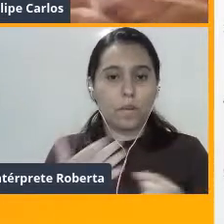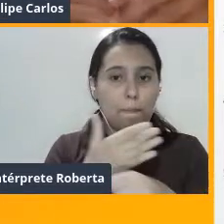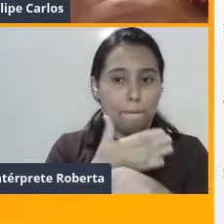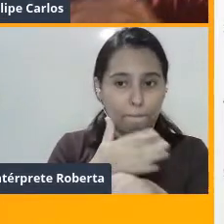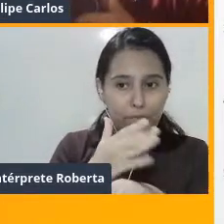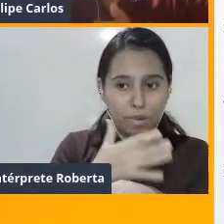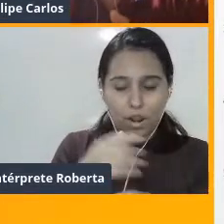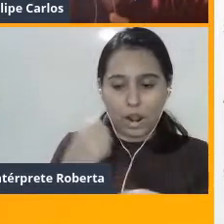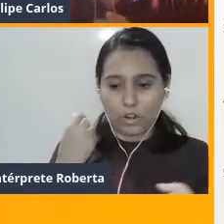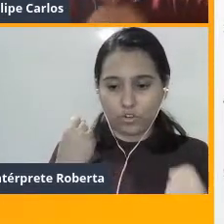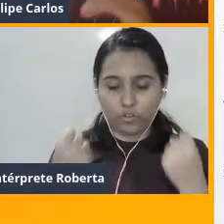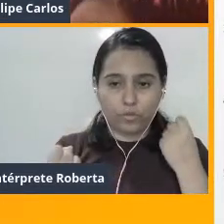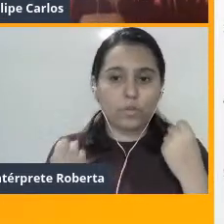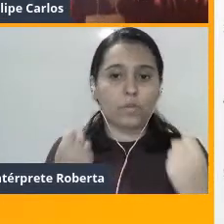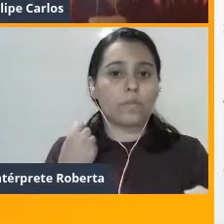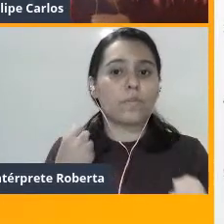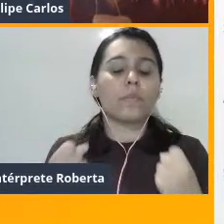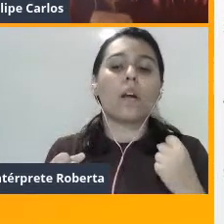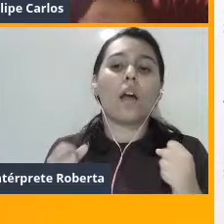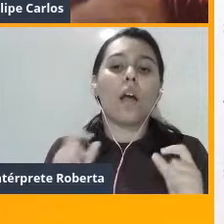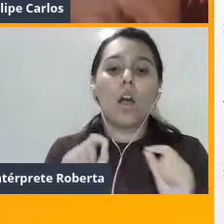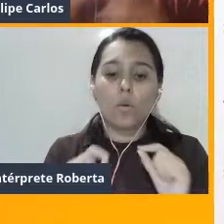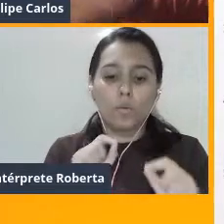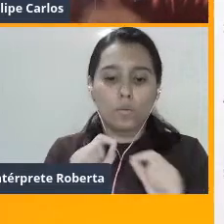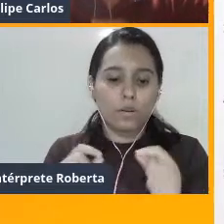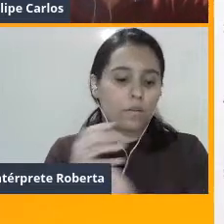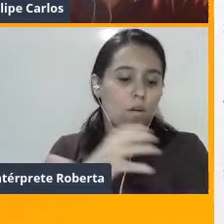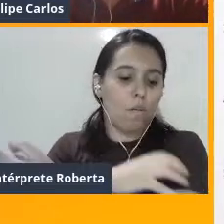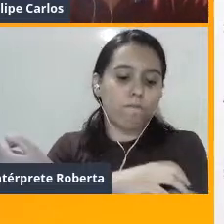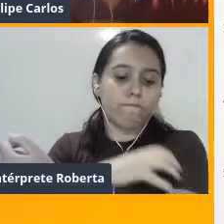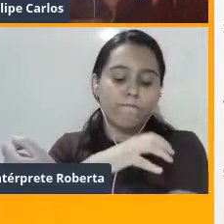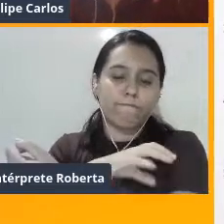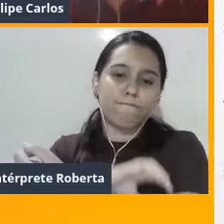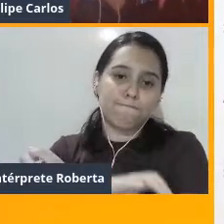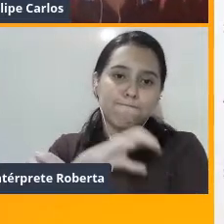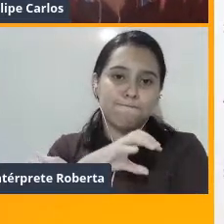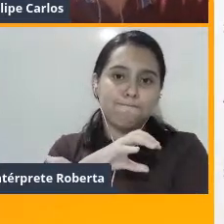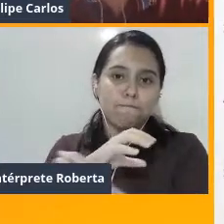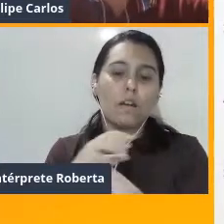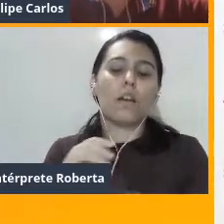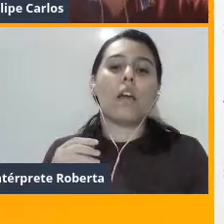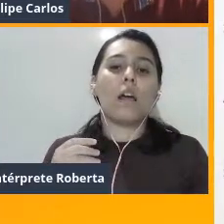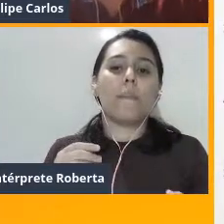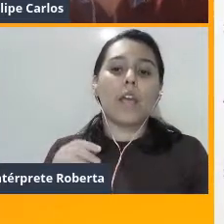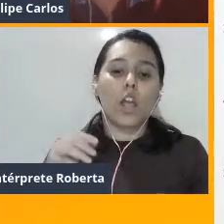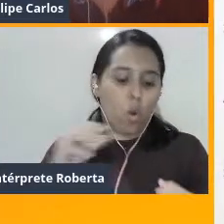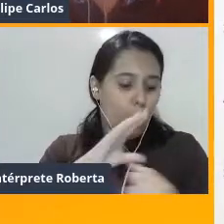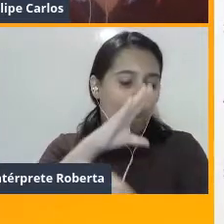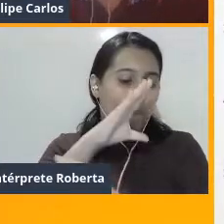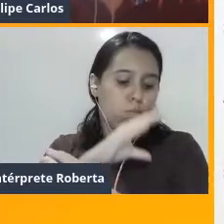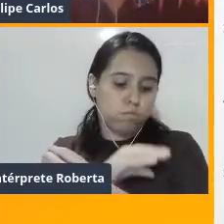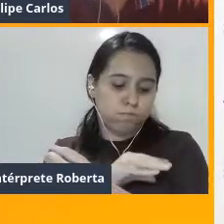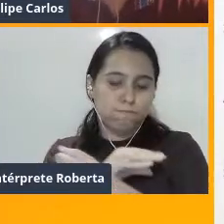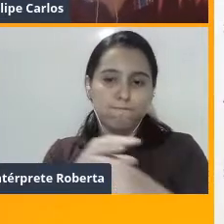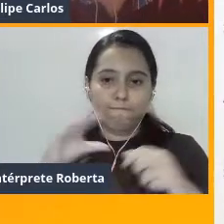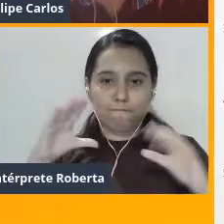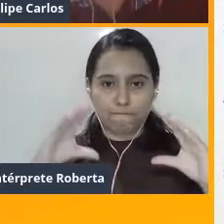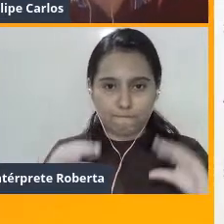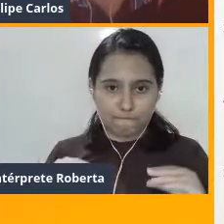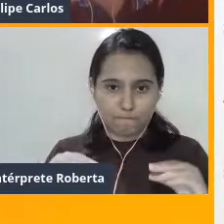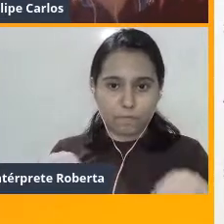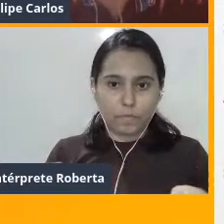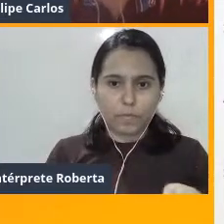aumenta a força muscular, reduz o percentual de gordura, reduz os fatores de risco cardiovascular, aumenta